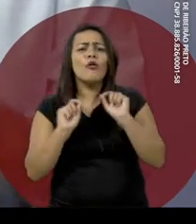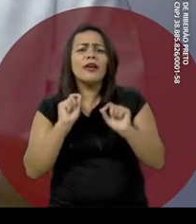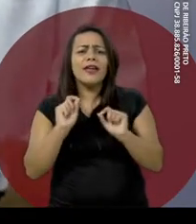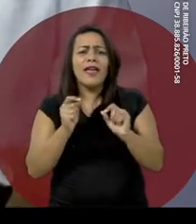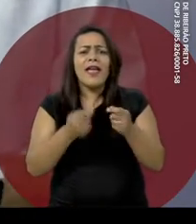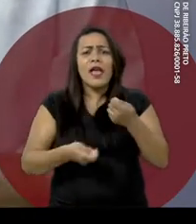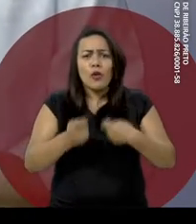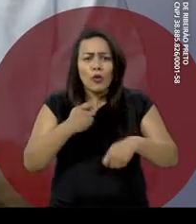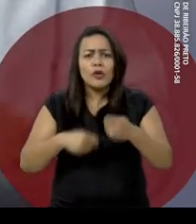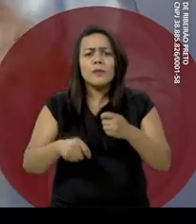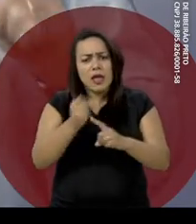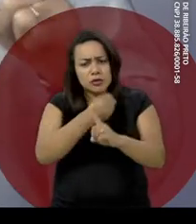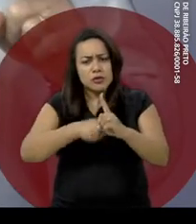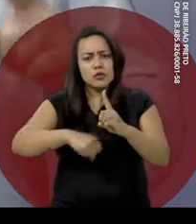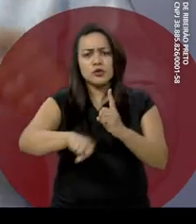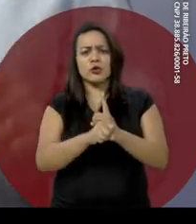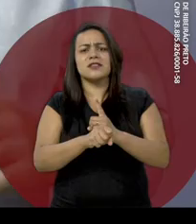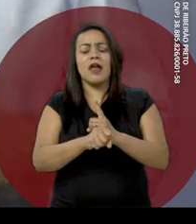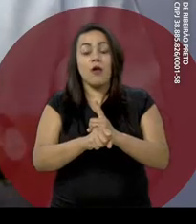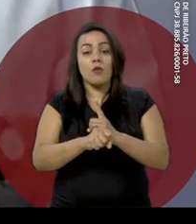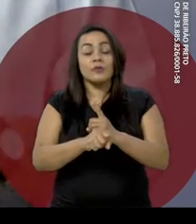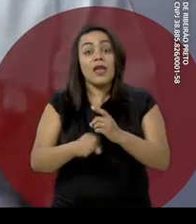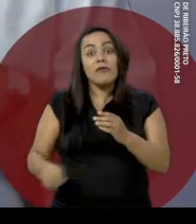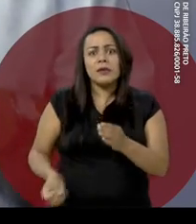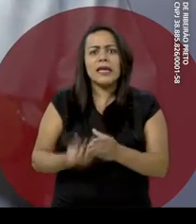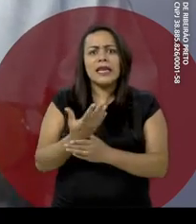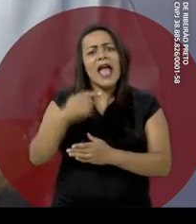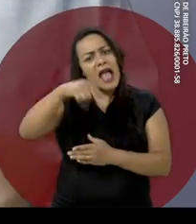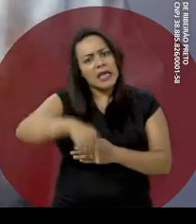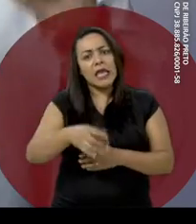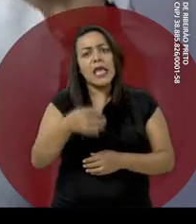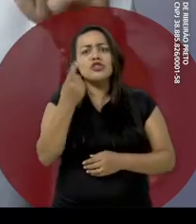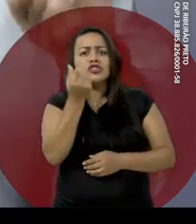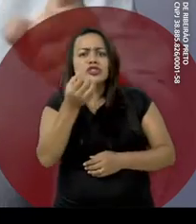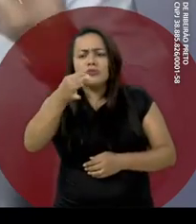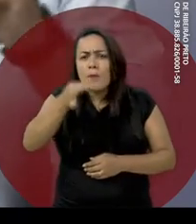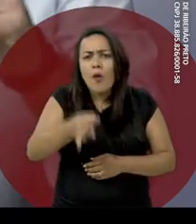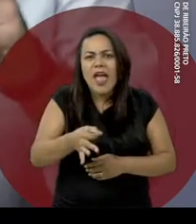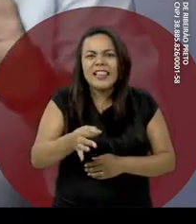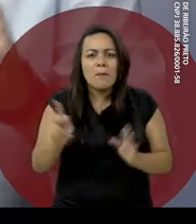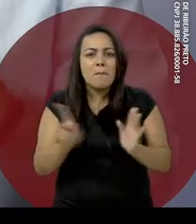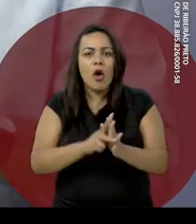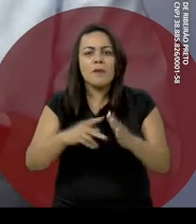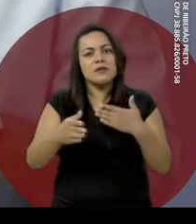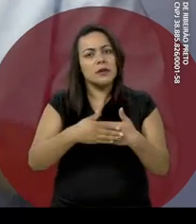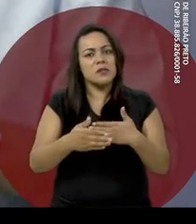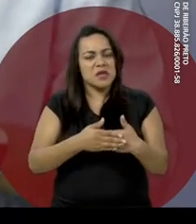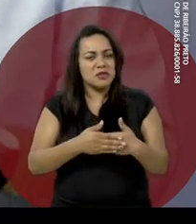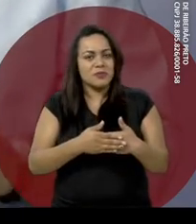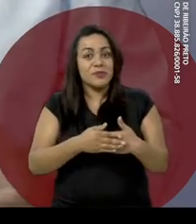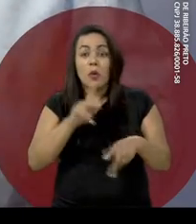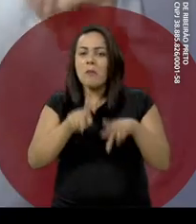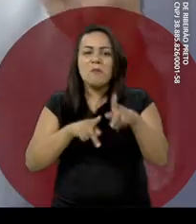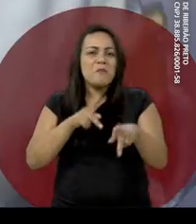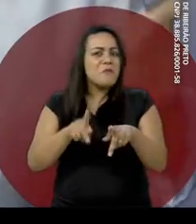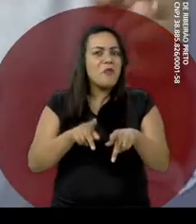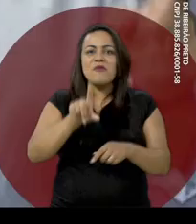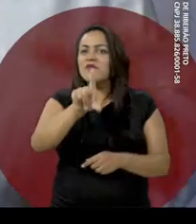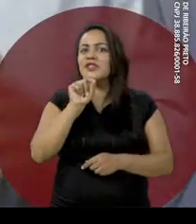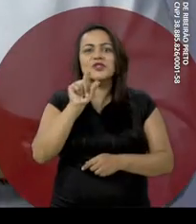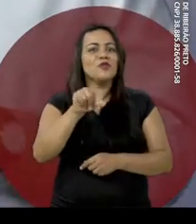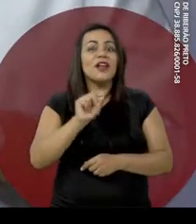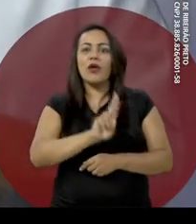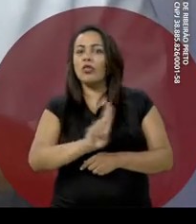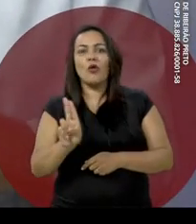é a economia solidária. Vamos criar a moeda social de Ribeirão Preto. Ela será o Guarani ou Curupira. O